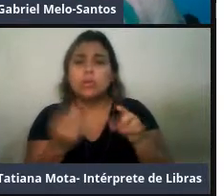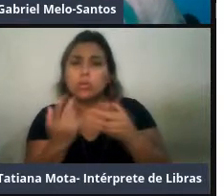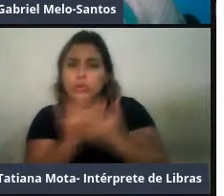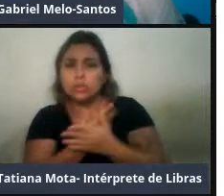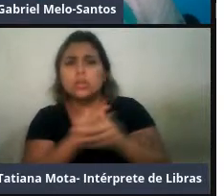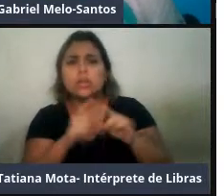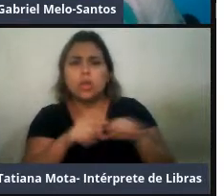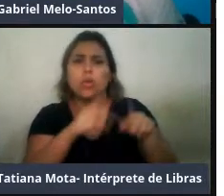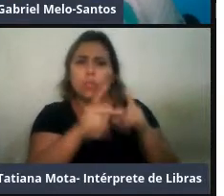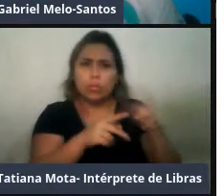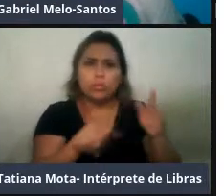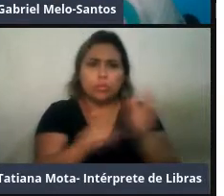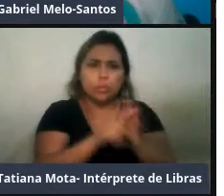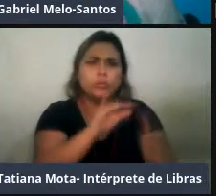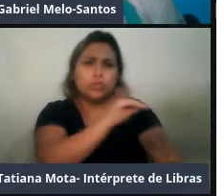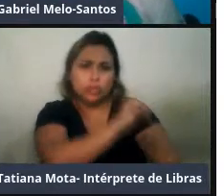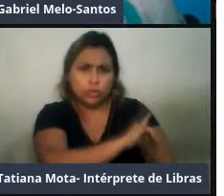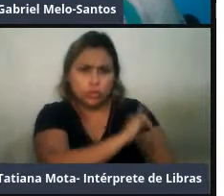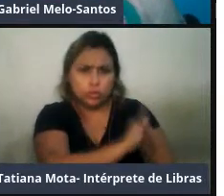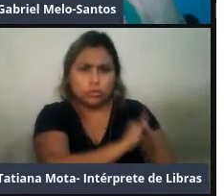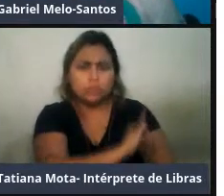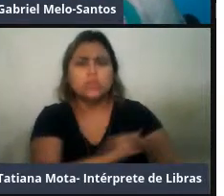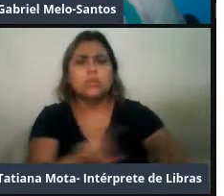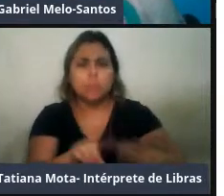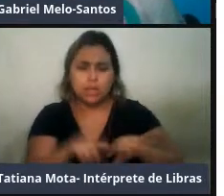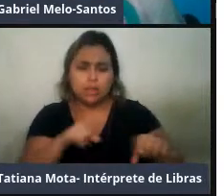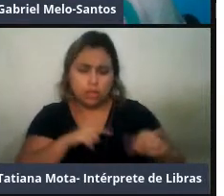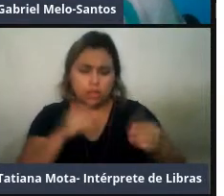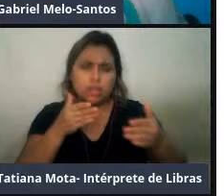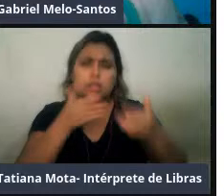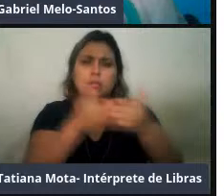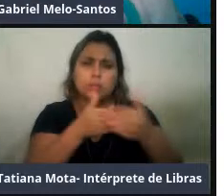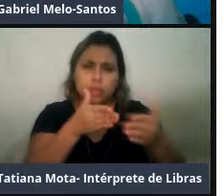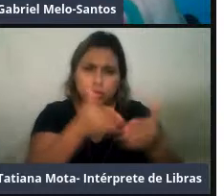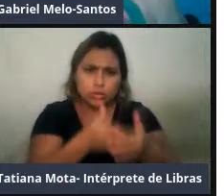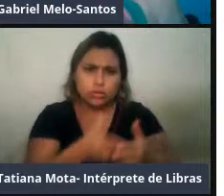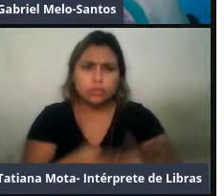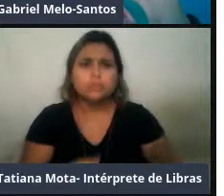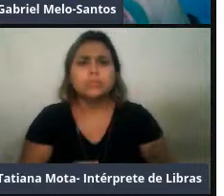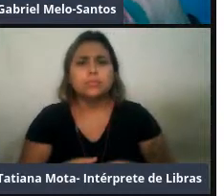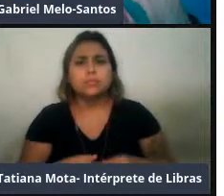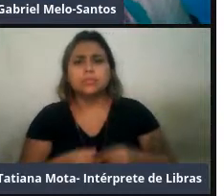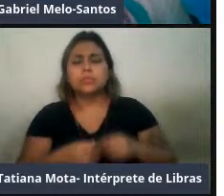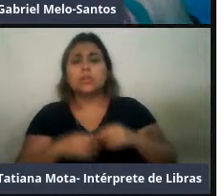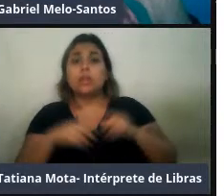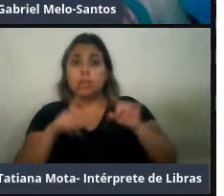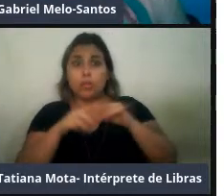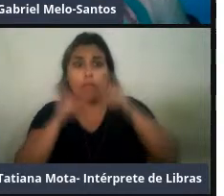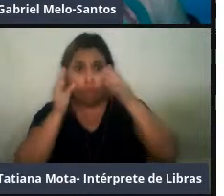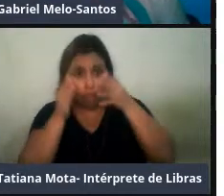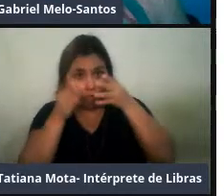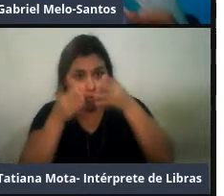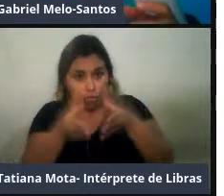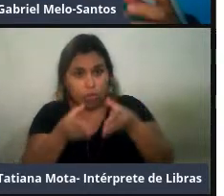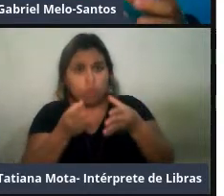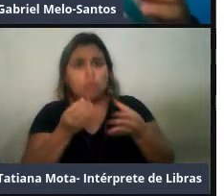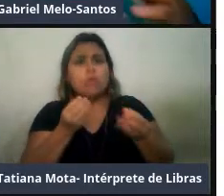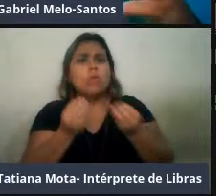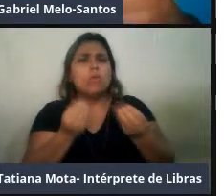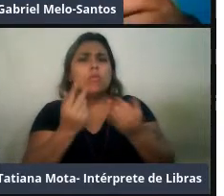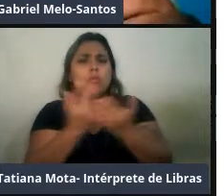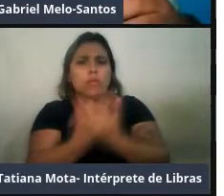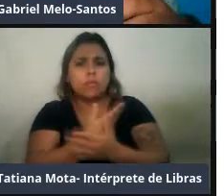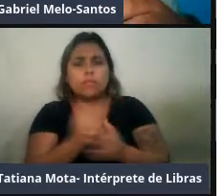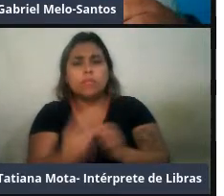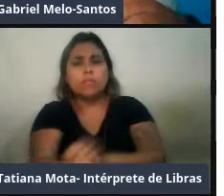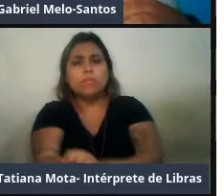Rio de Janeiro, se não me engano, que tinha um limite do equipamento lá. E a gente focou também para evitar da gente estar,